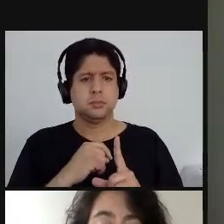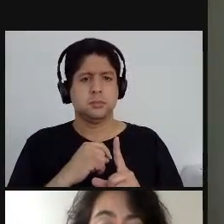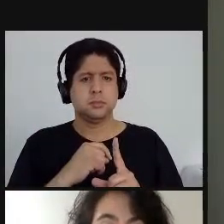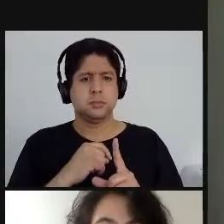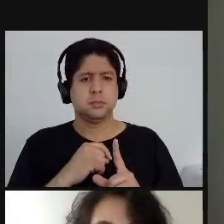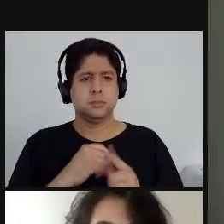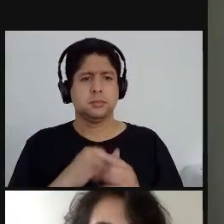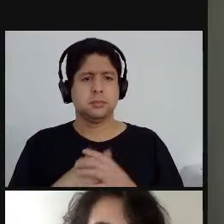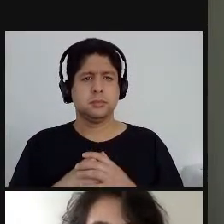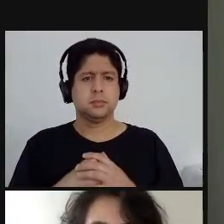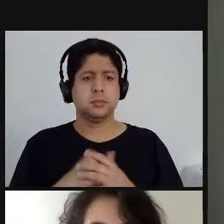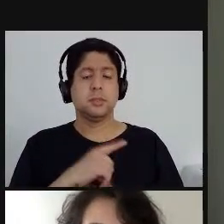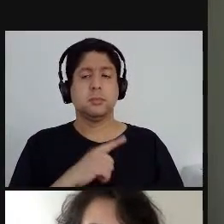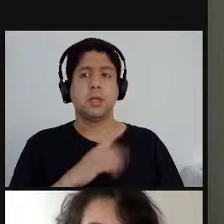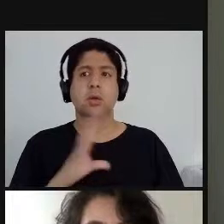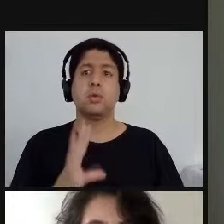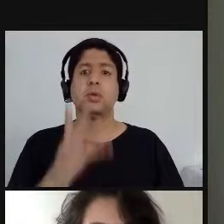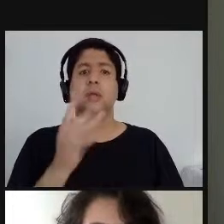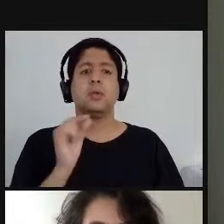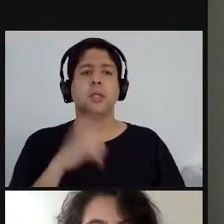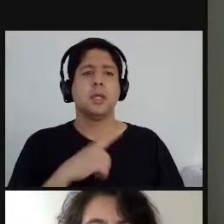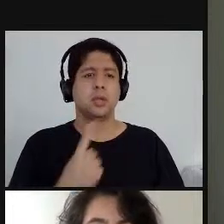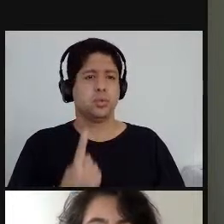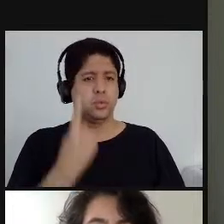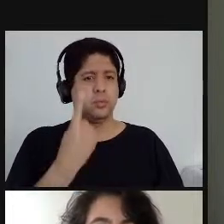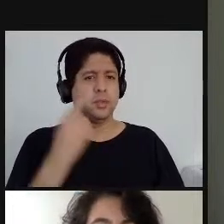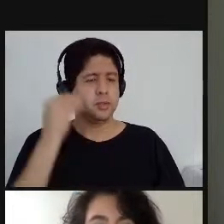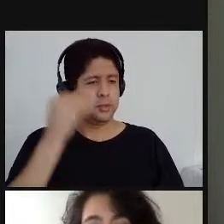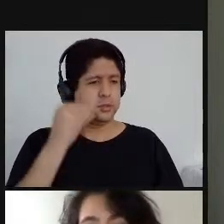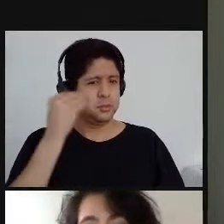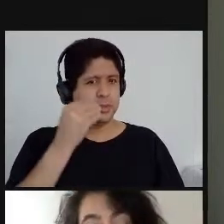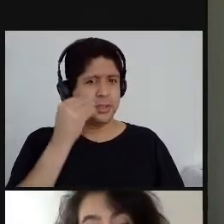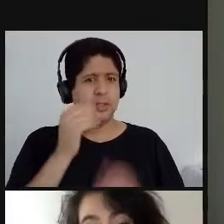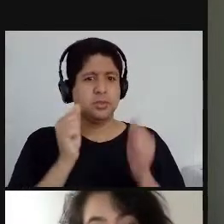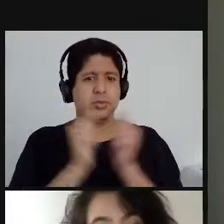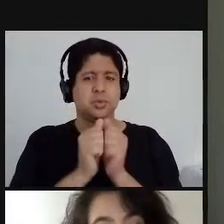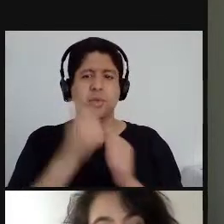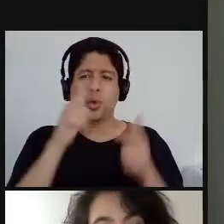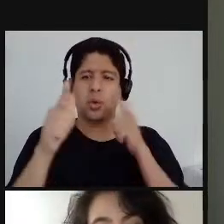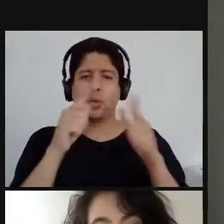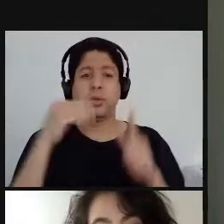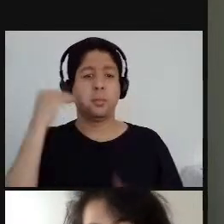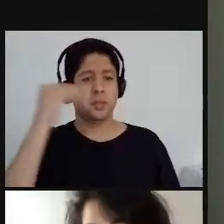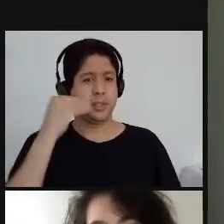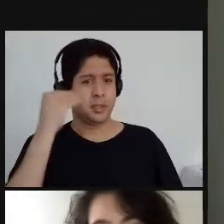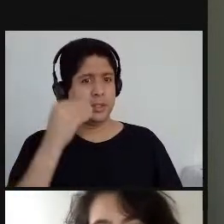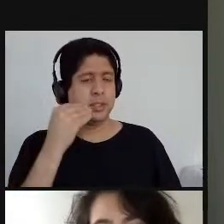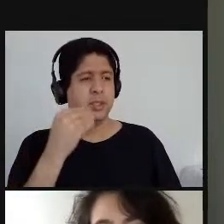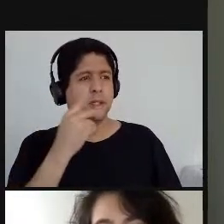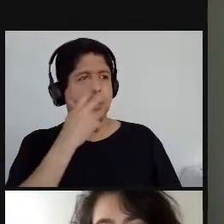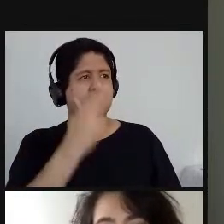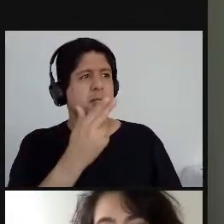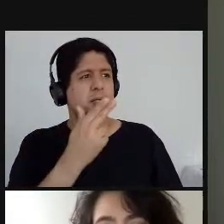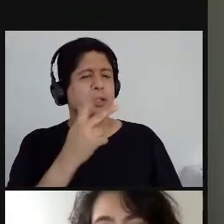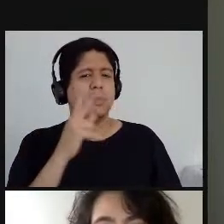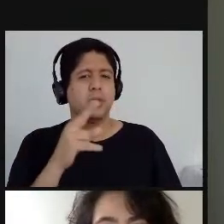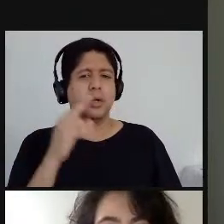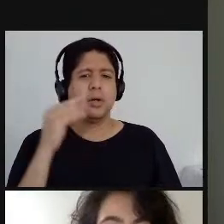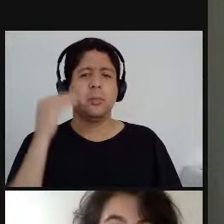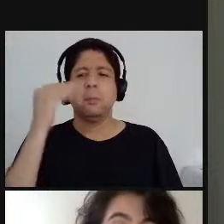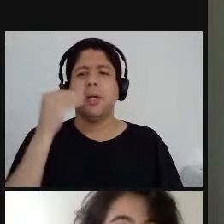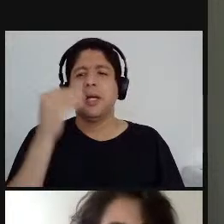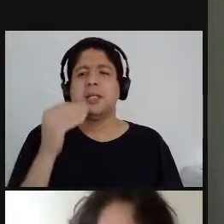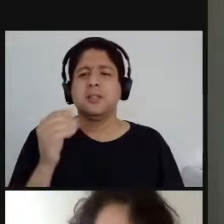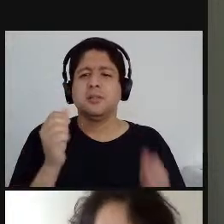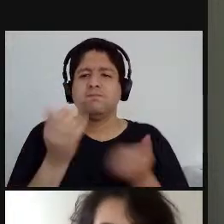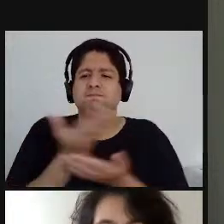E uma experiência invisível junta com várias outras e vira sobre uma experiência de coletivo, Sobre